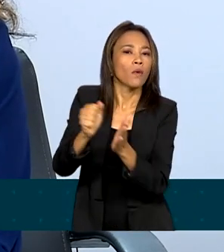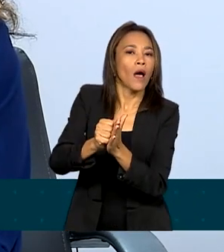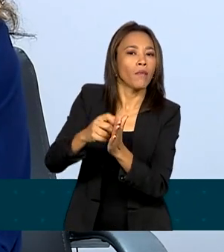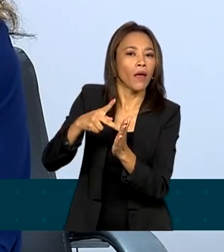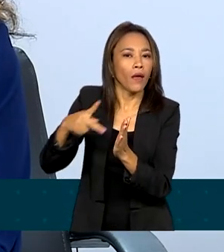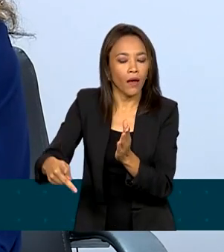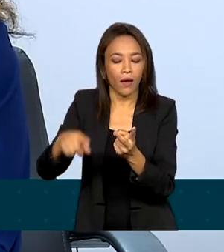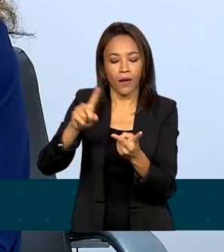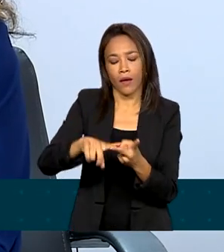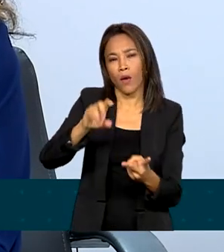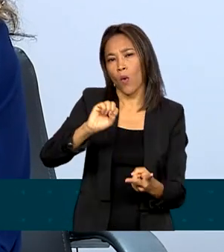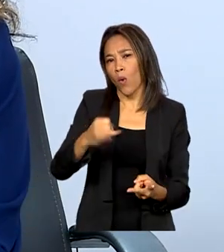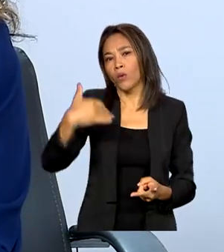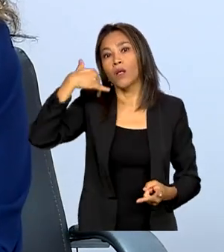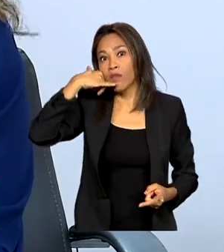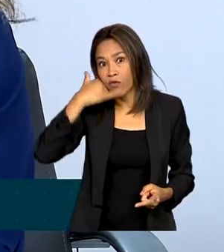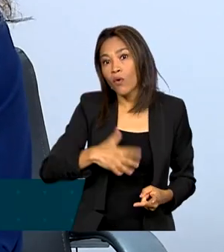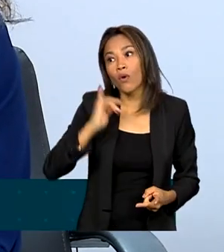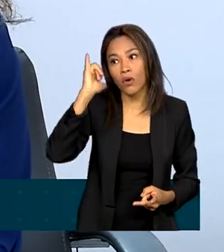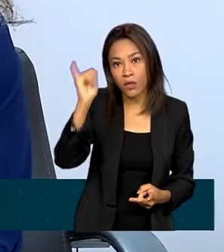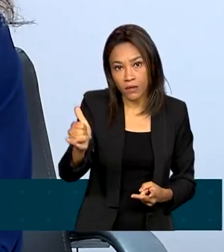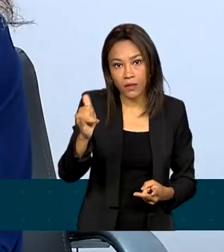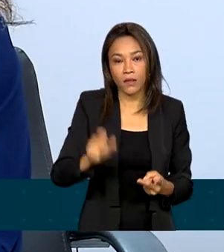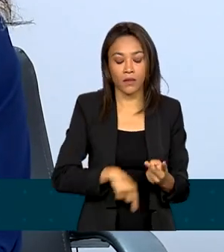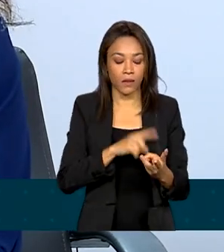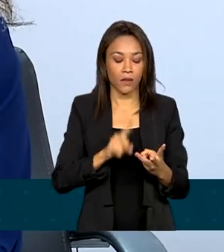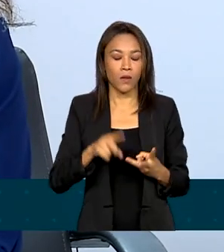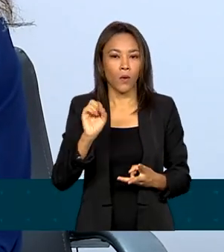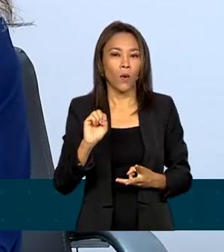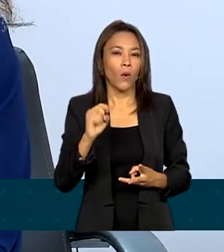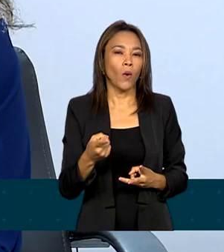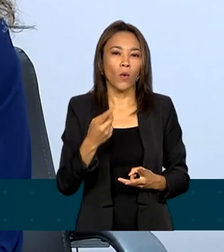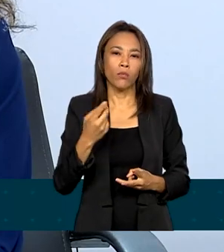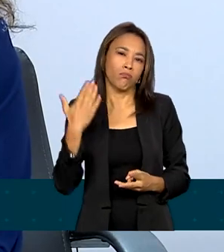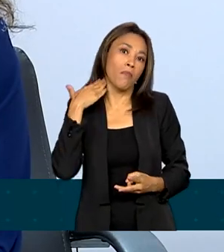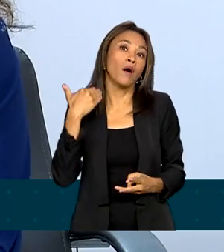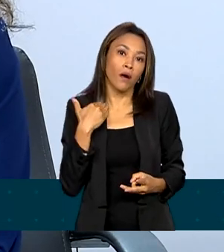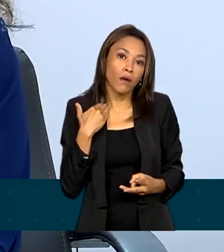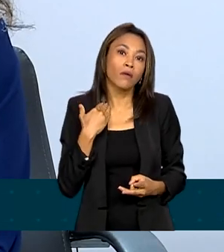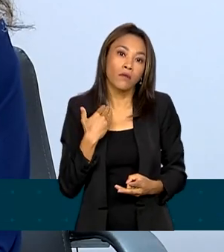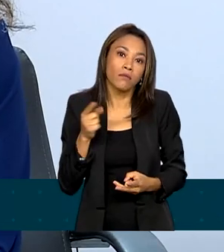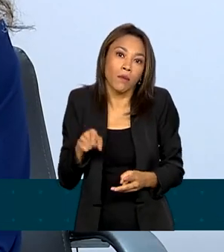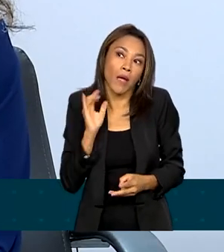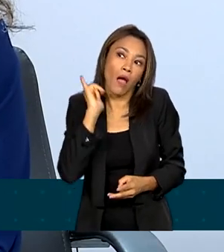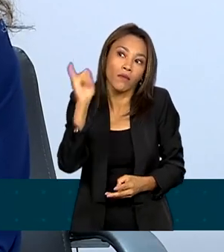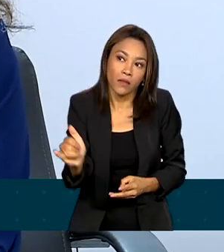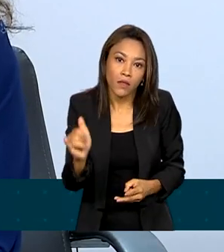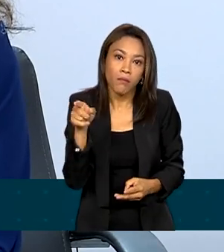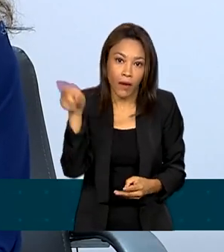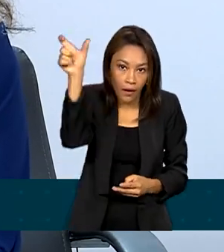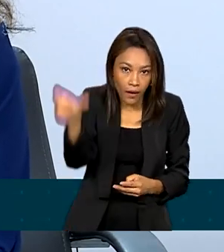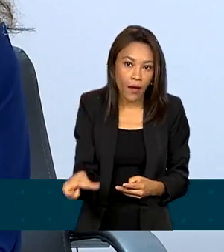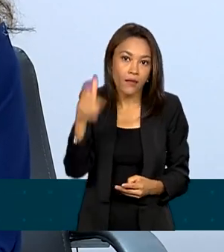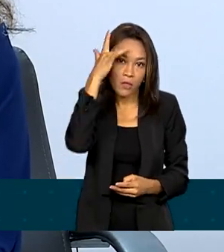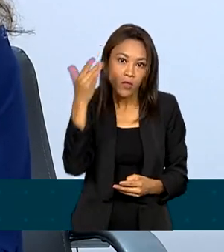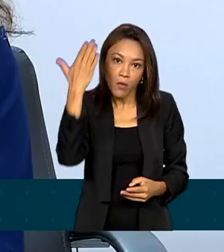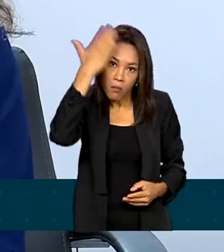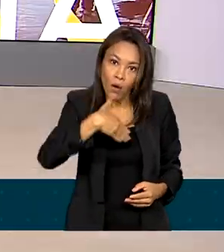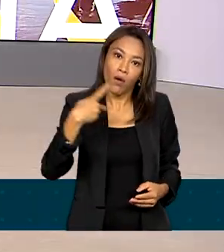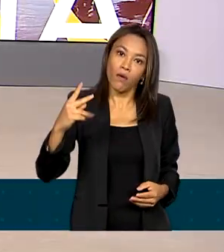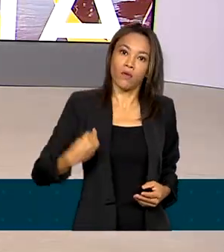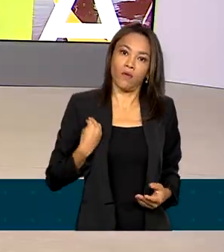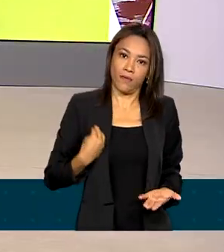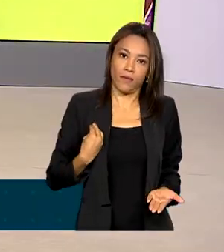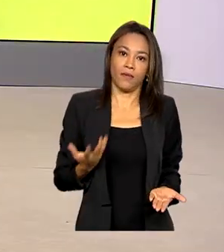de ligação telefônica ou ainda através da notificação bancária para que ele possa fazer a comprovação de vida.